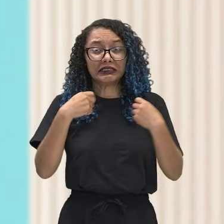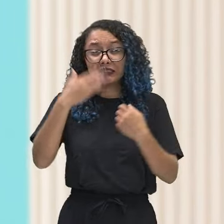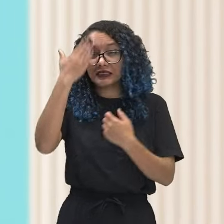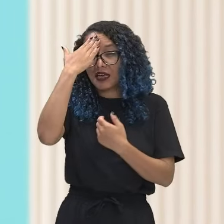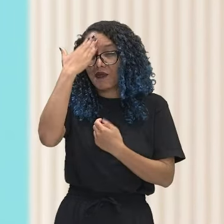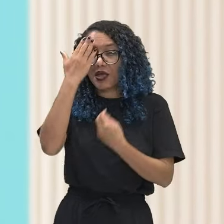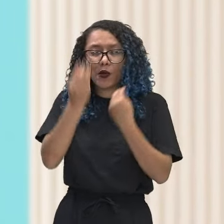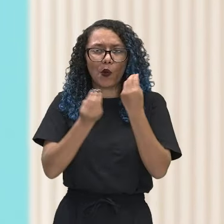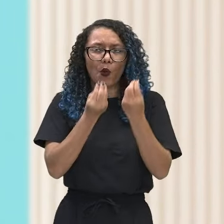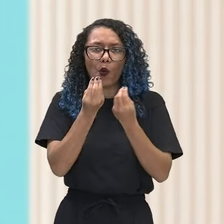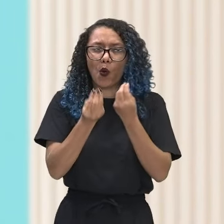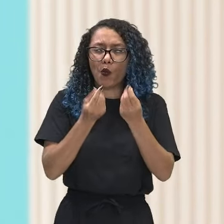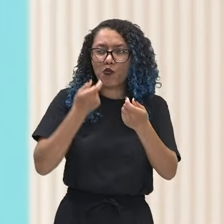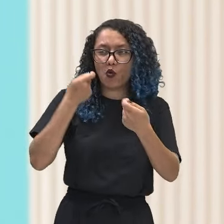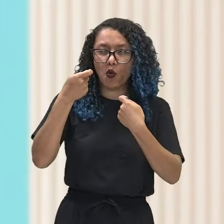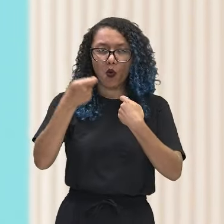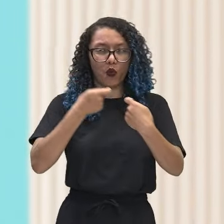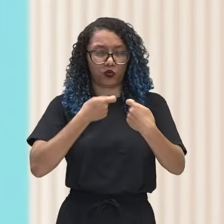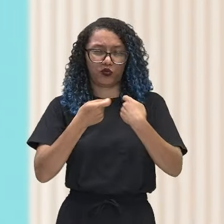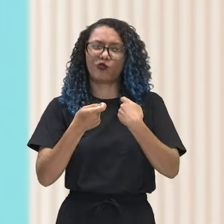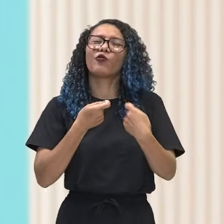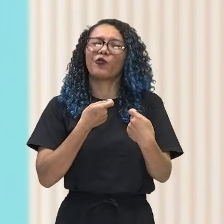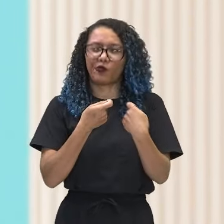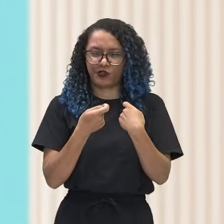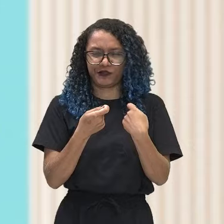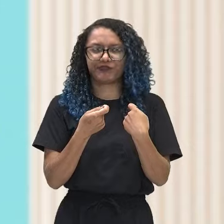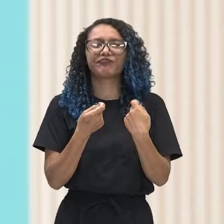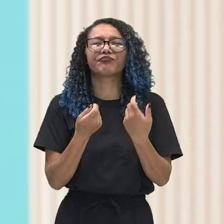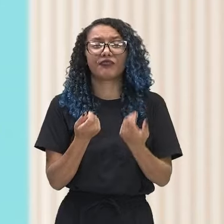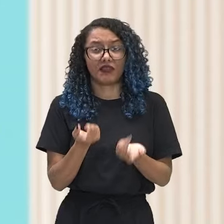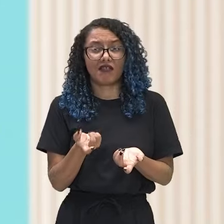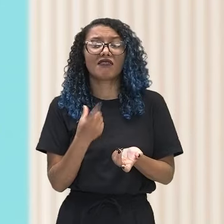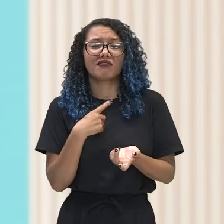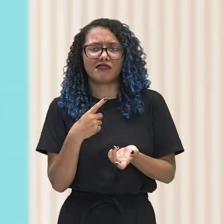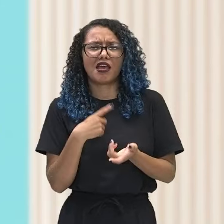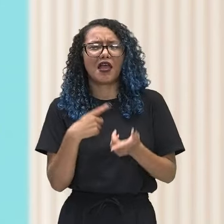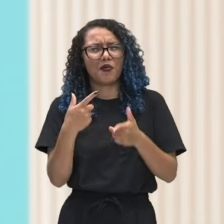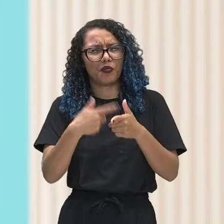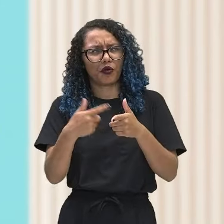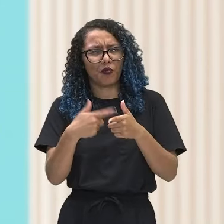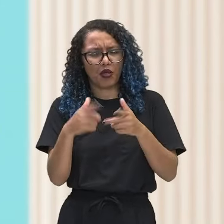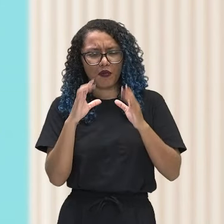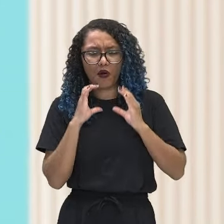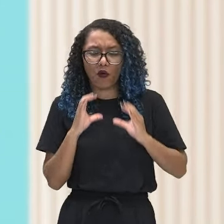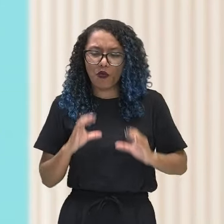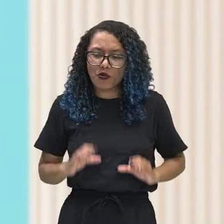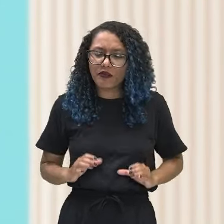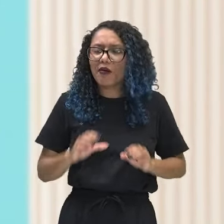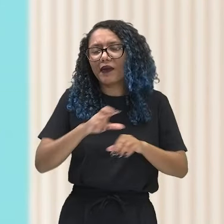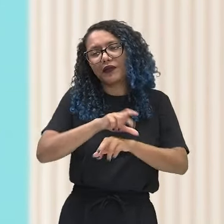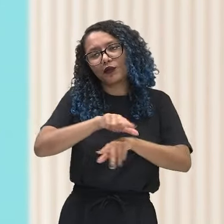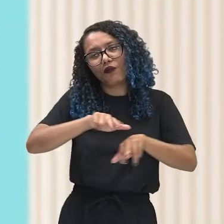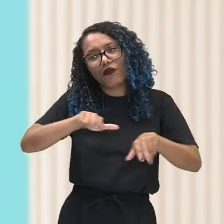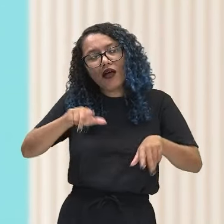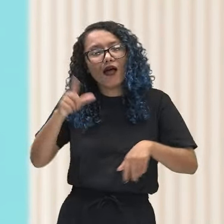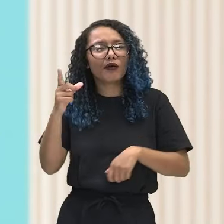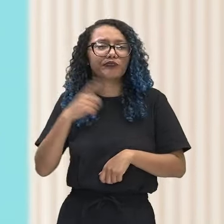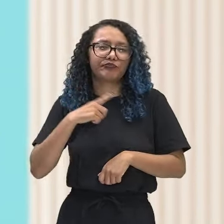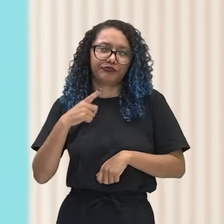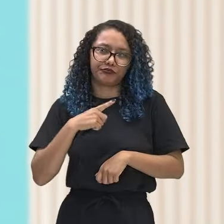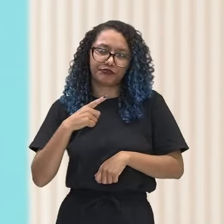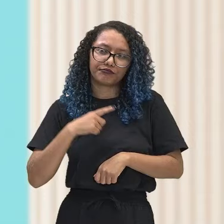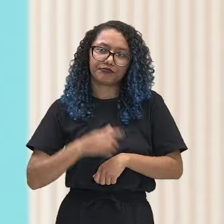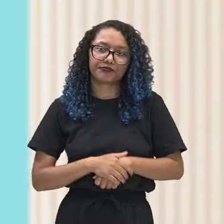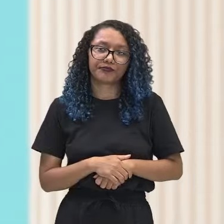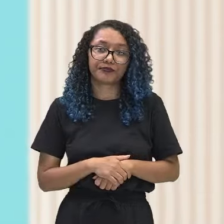problemas comportamentais, entre outros. Então, acreditava